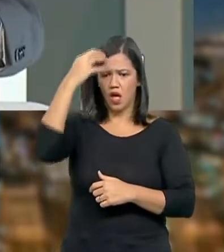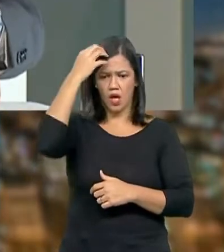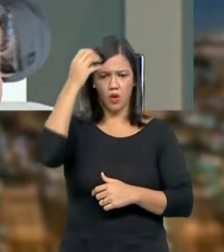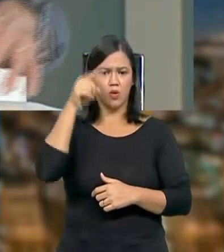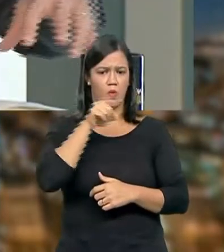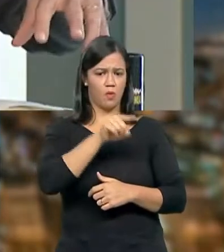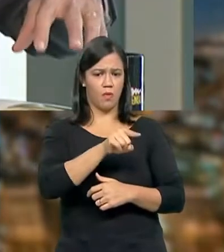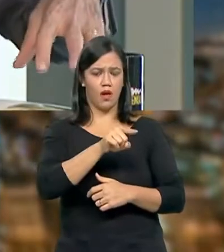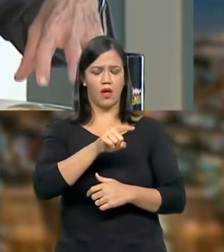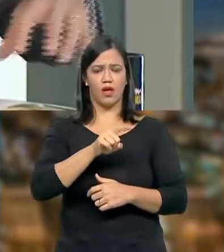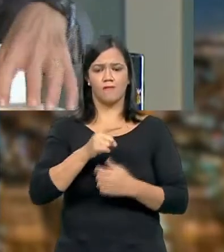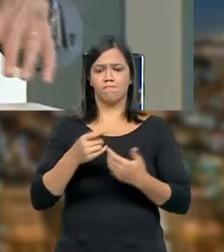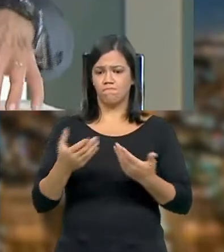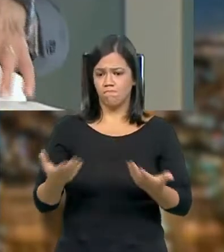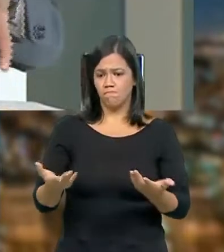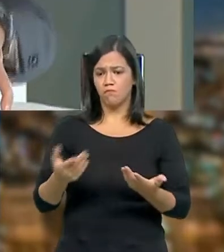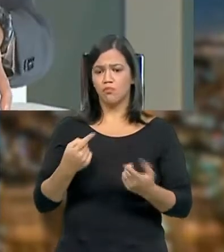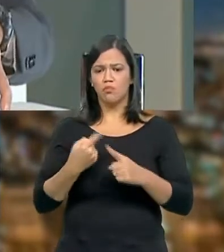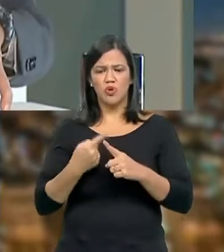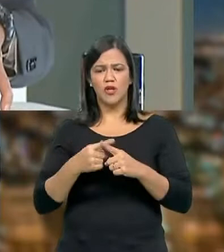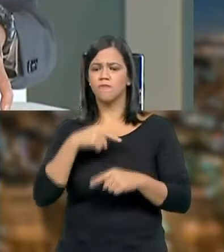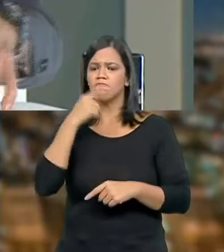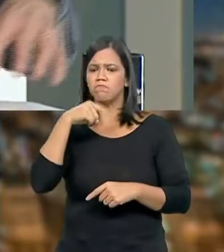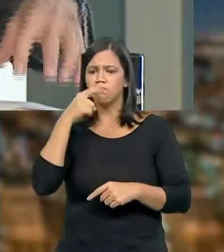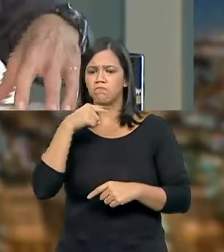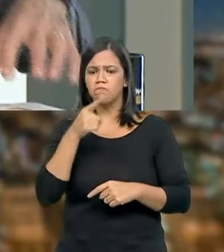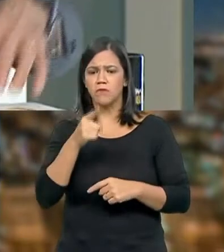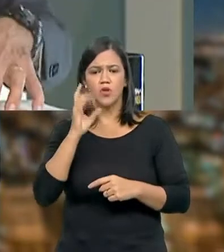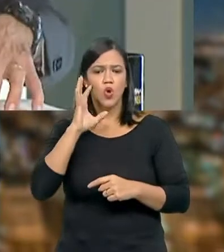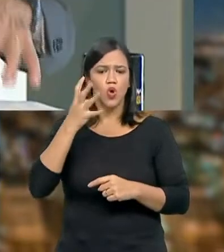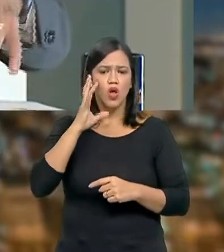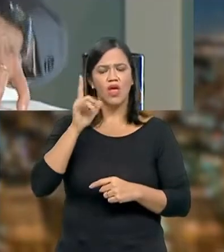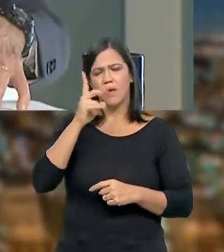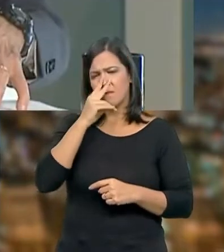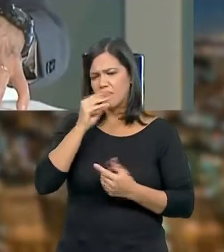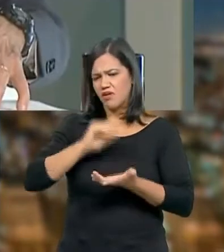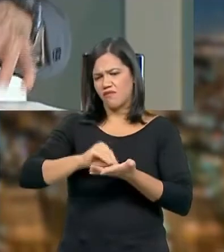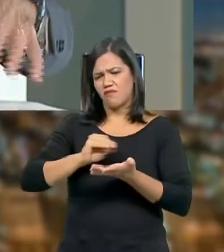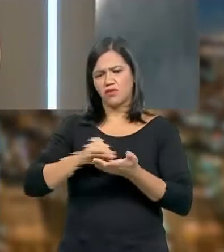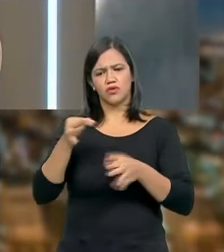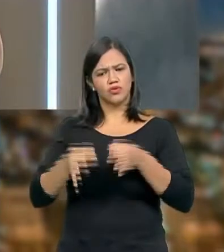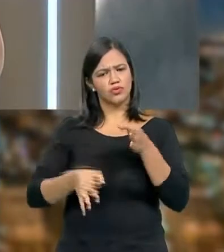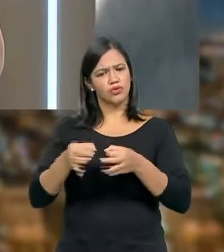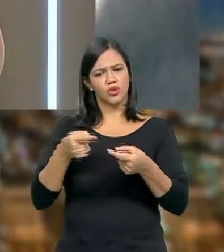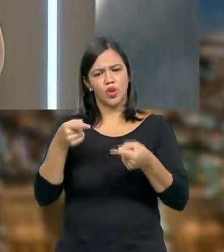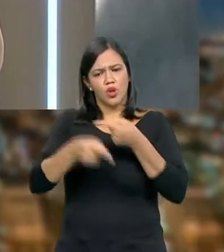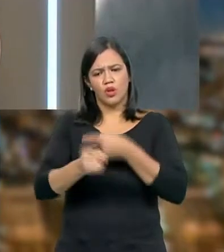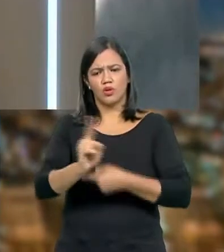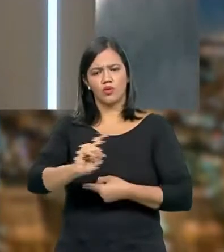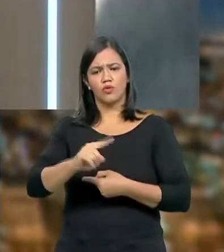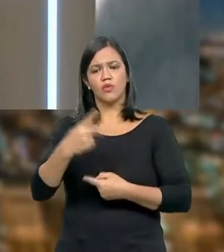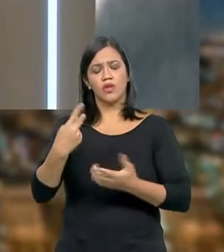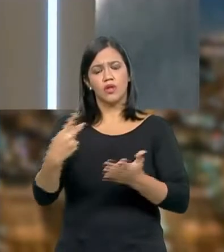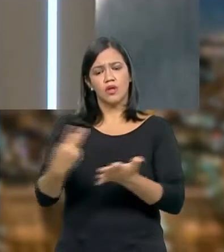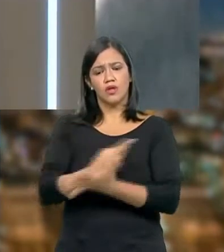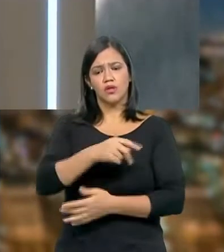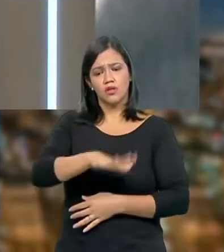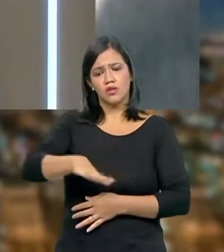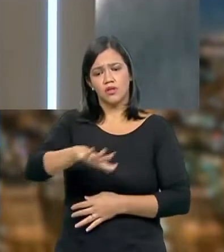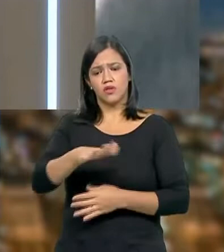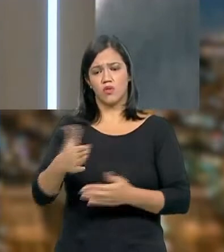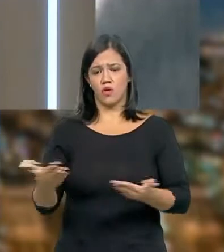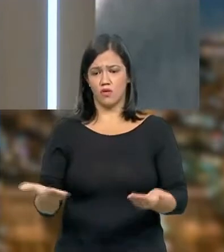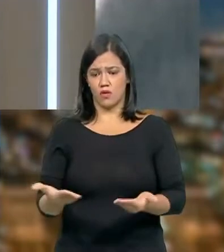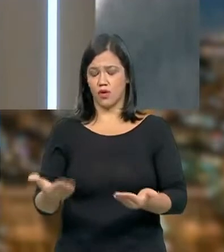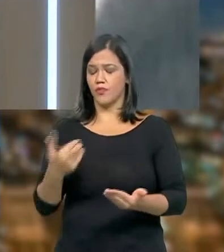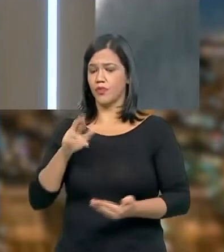determinadas pessoas o insucesso de algumas decisões é injusto e impróprio para a situação que nós estamos vivendo. Rodolfo,